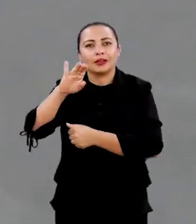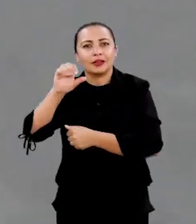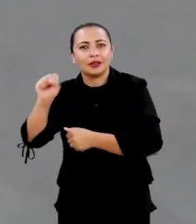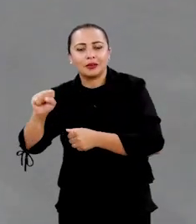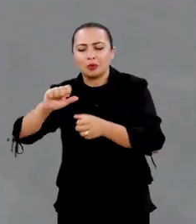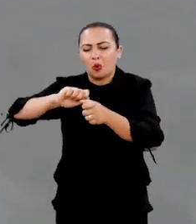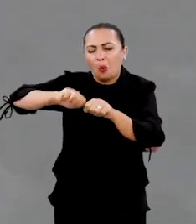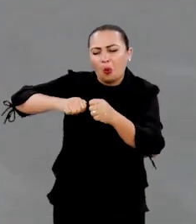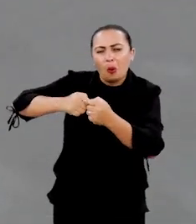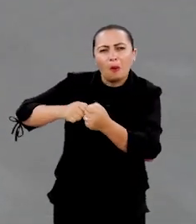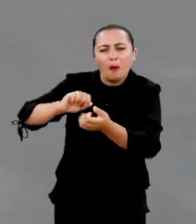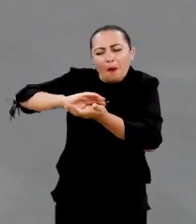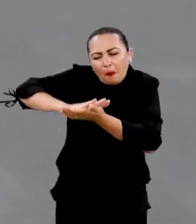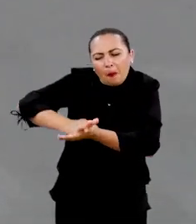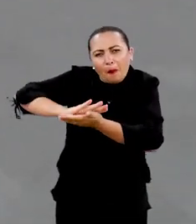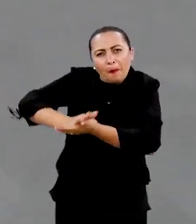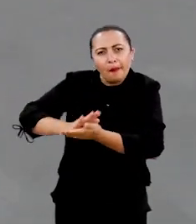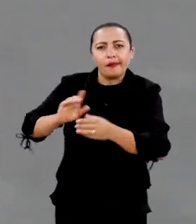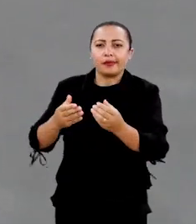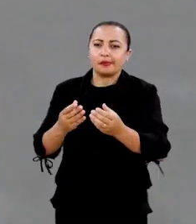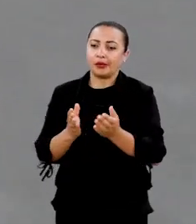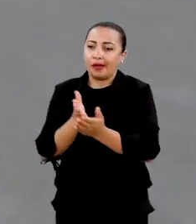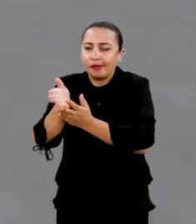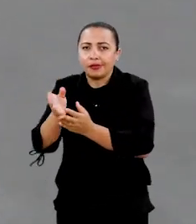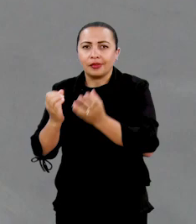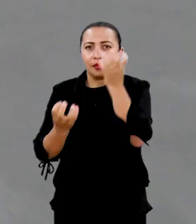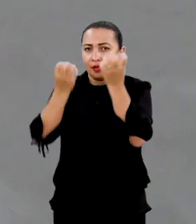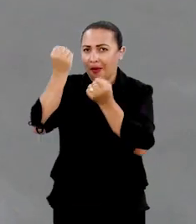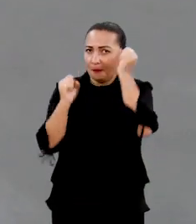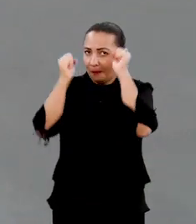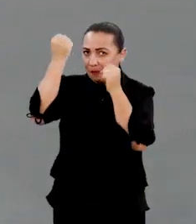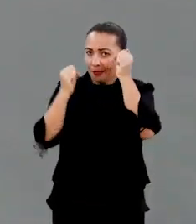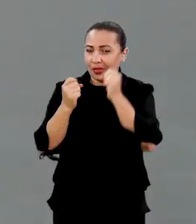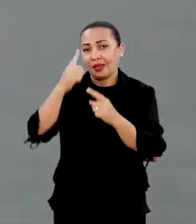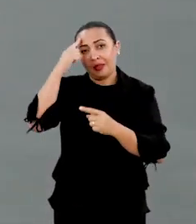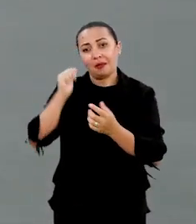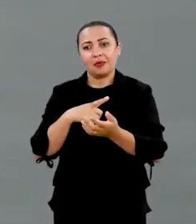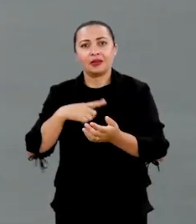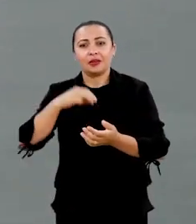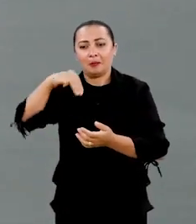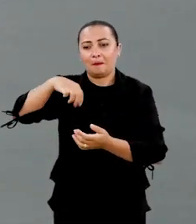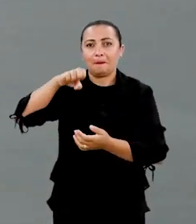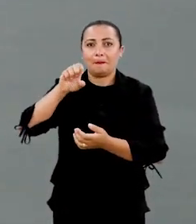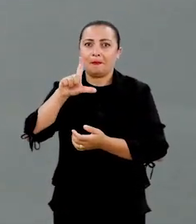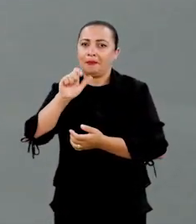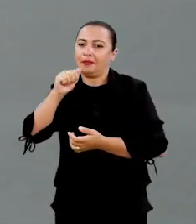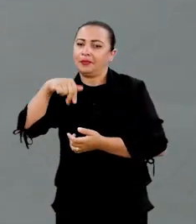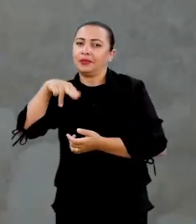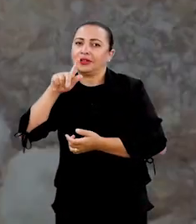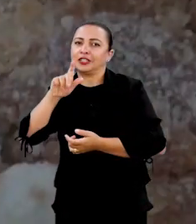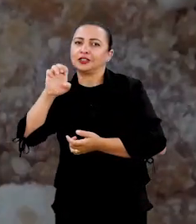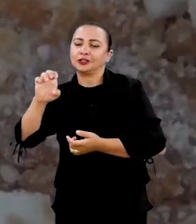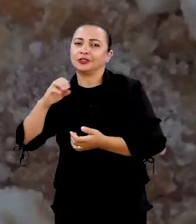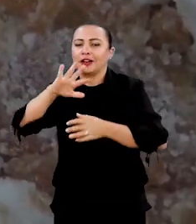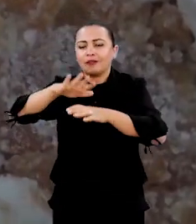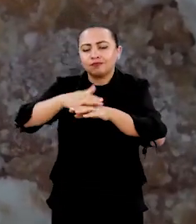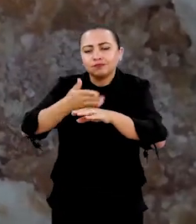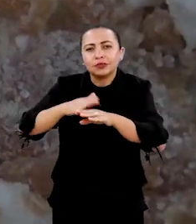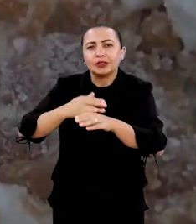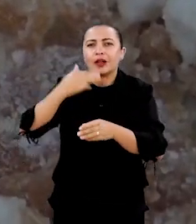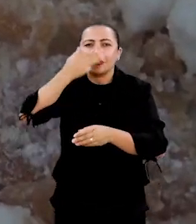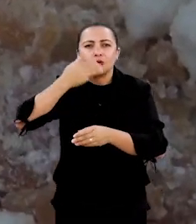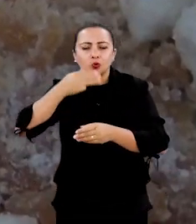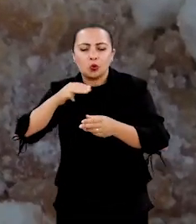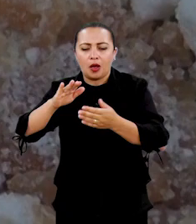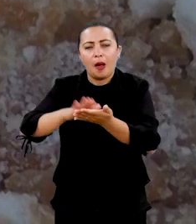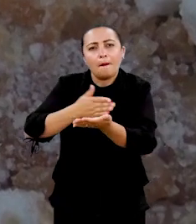Nessa quebra, desse Nibis, ela vai entrar numa máquina, que aqui a gente tem a possibilidade de ter uma melangeia, onde a gente vai botar o Nibis,